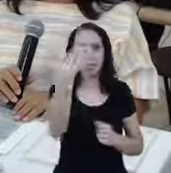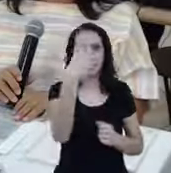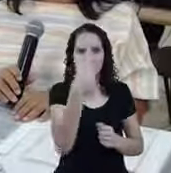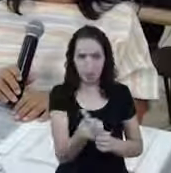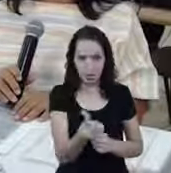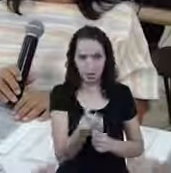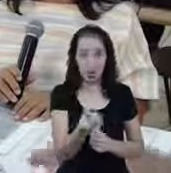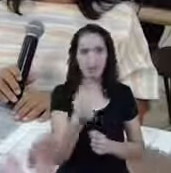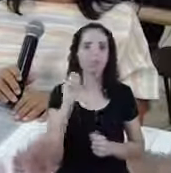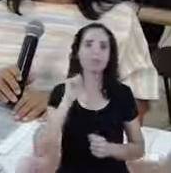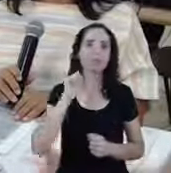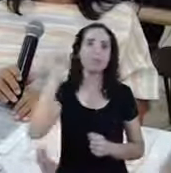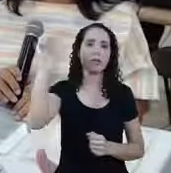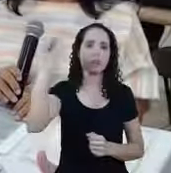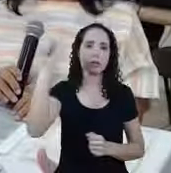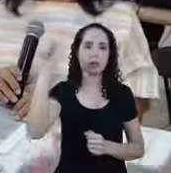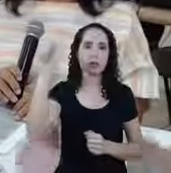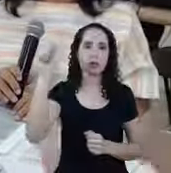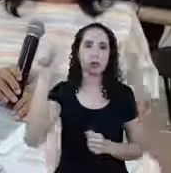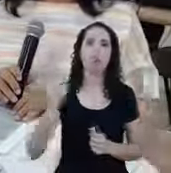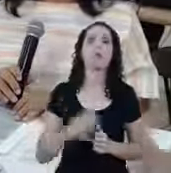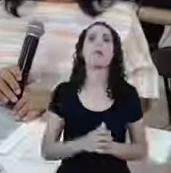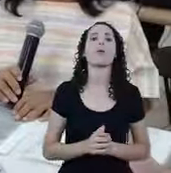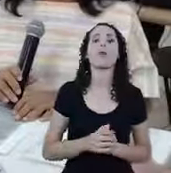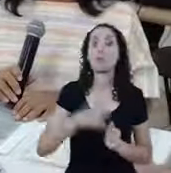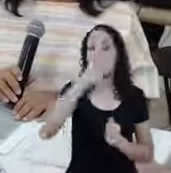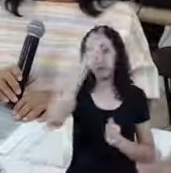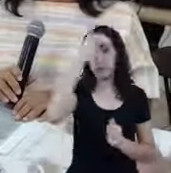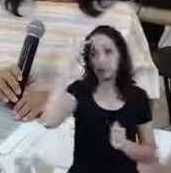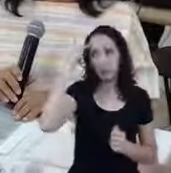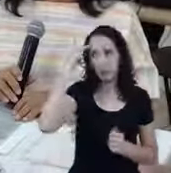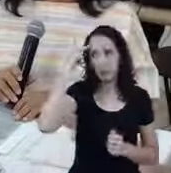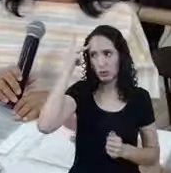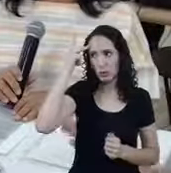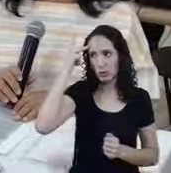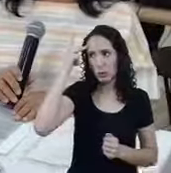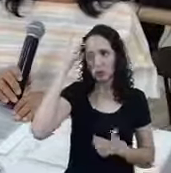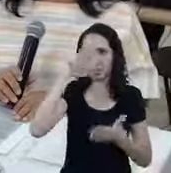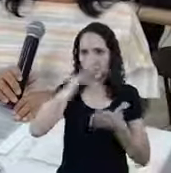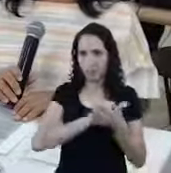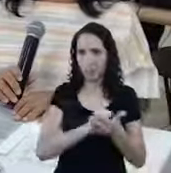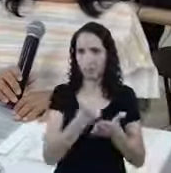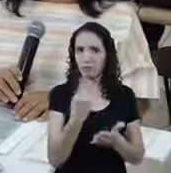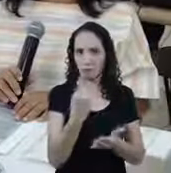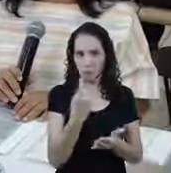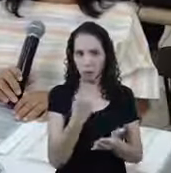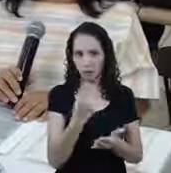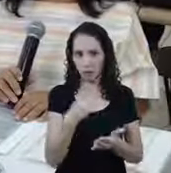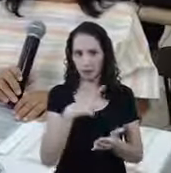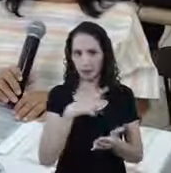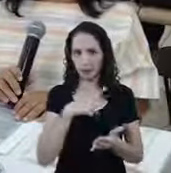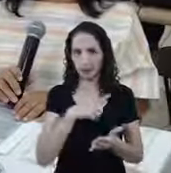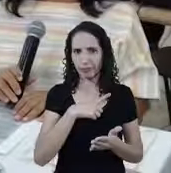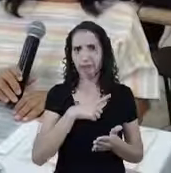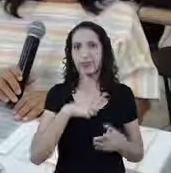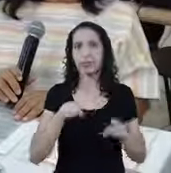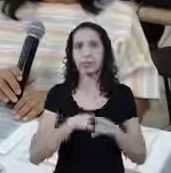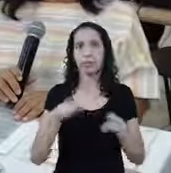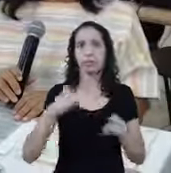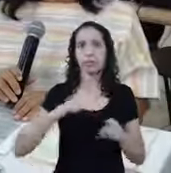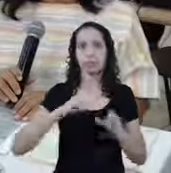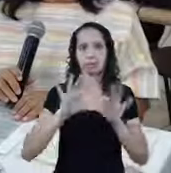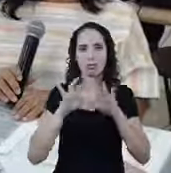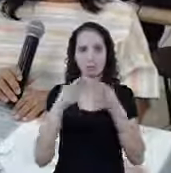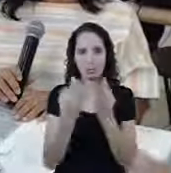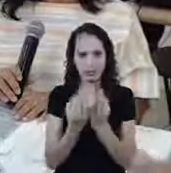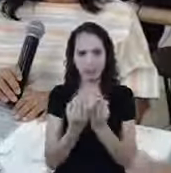16 De abril agora Para as pessoas São os formais E cadastrados Não São o cadastro único E que recebam Bolsa Família E que recebam Bolsa